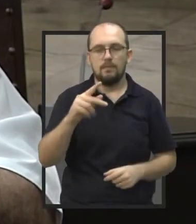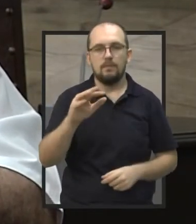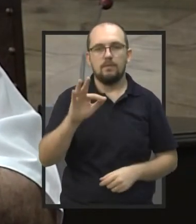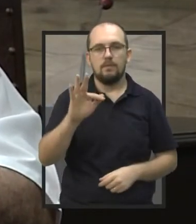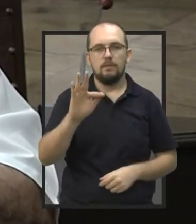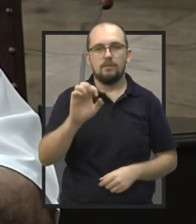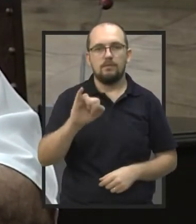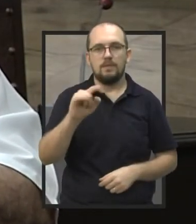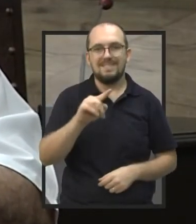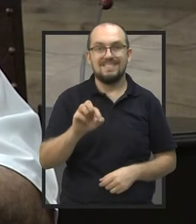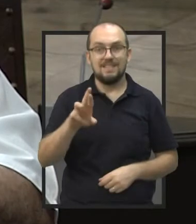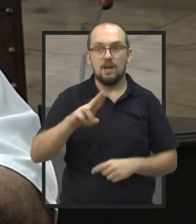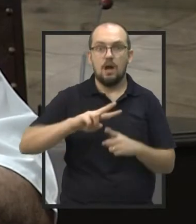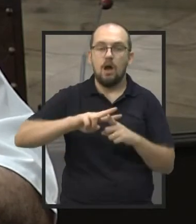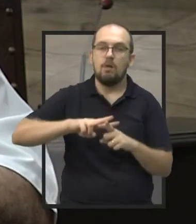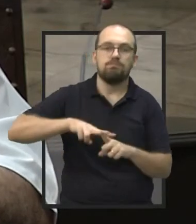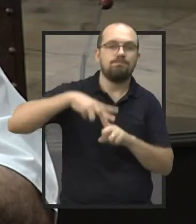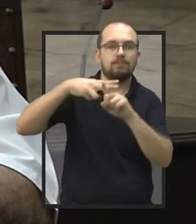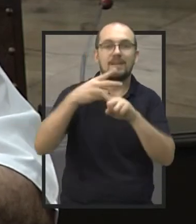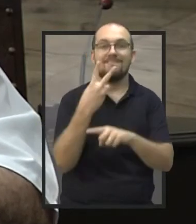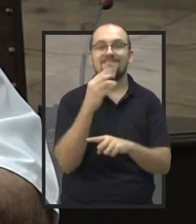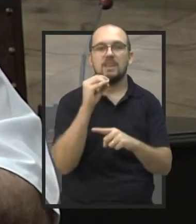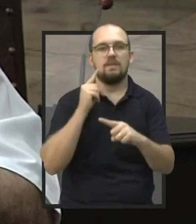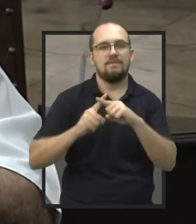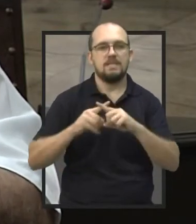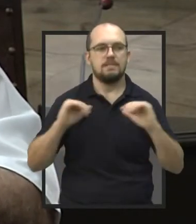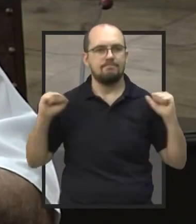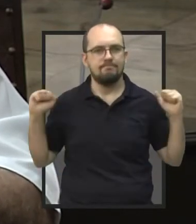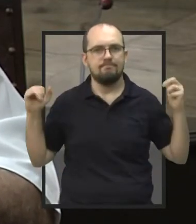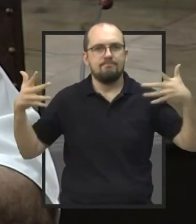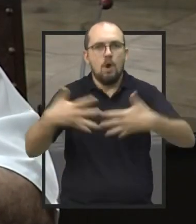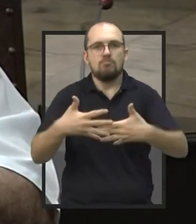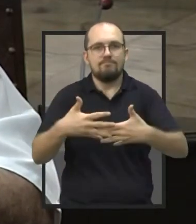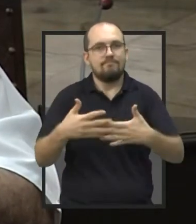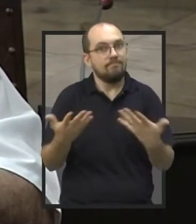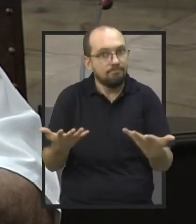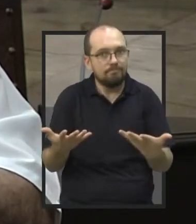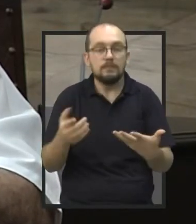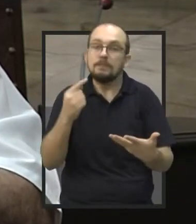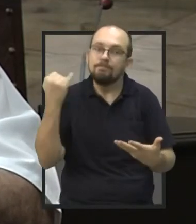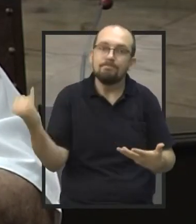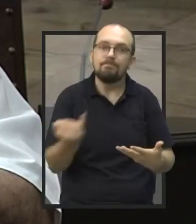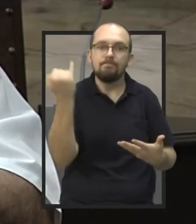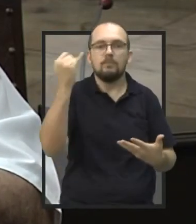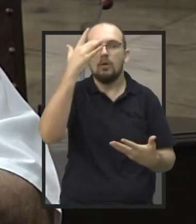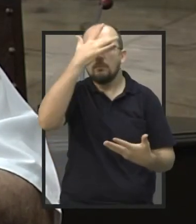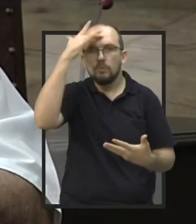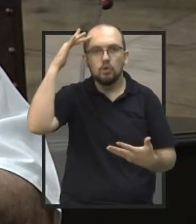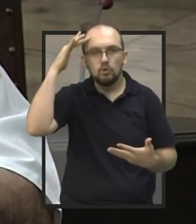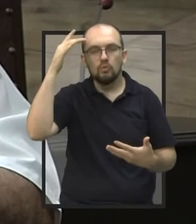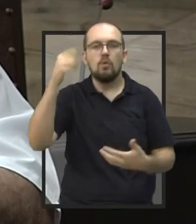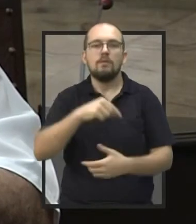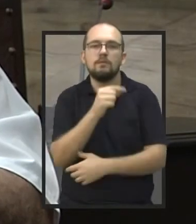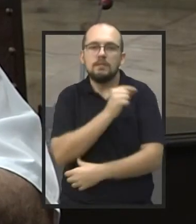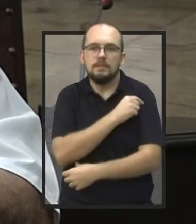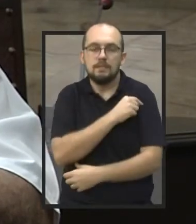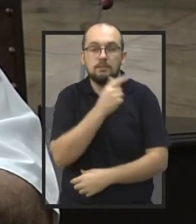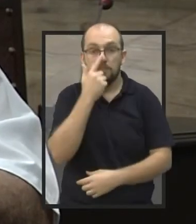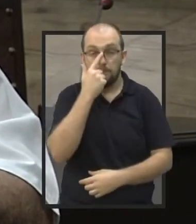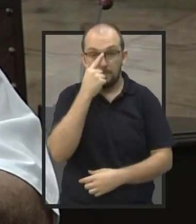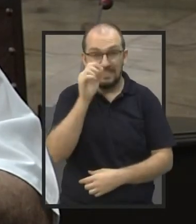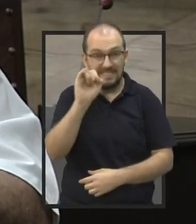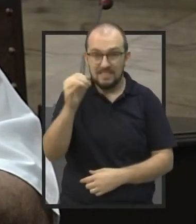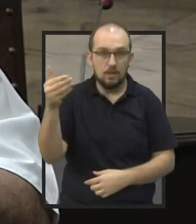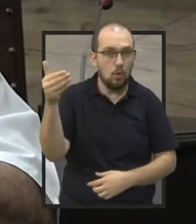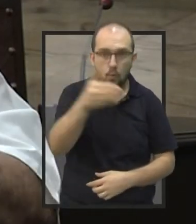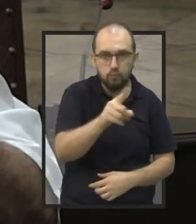a imunidade da pessoa. Então, é muito importante a pessoa tomar a vacina. E os que não foram